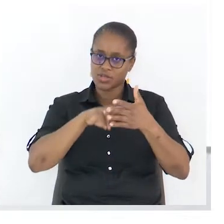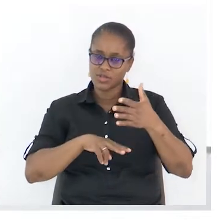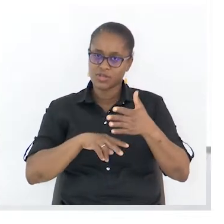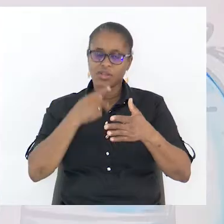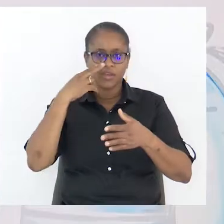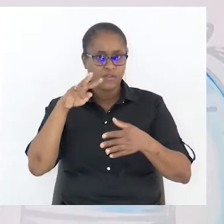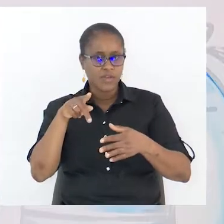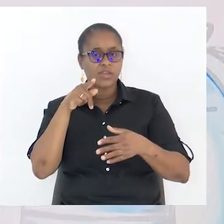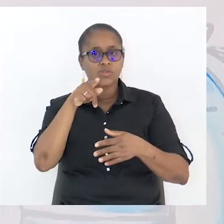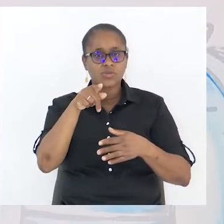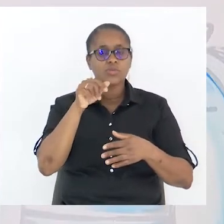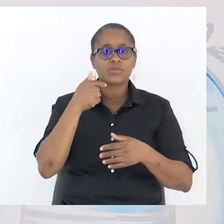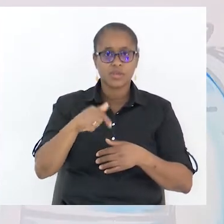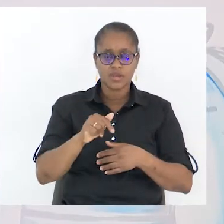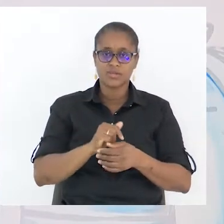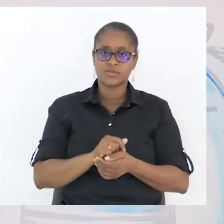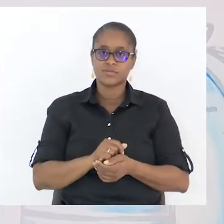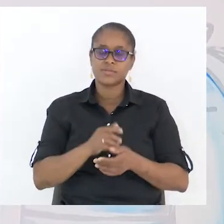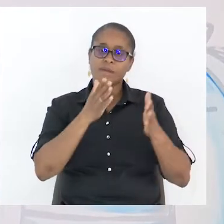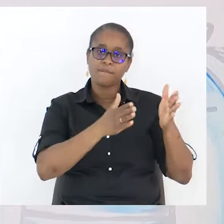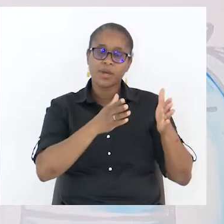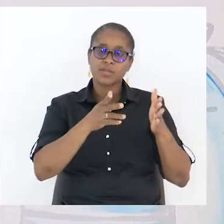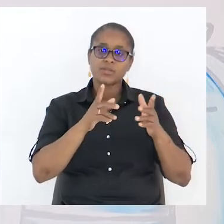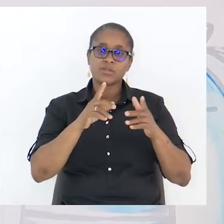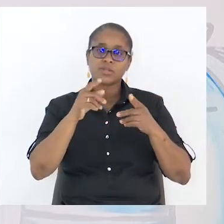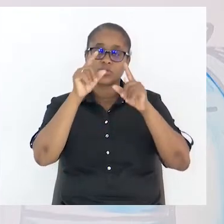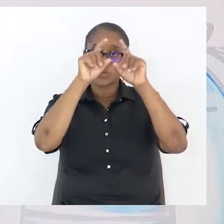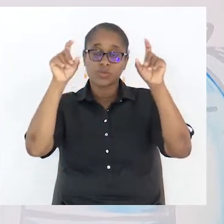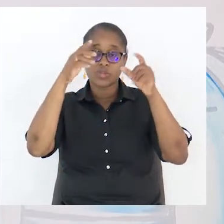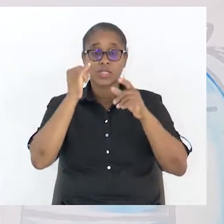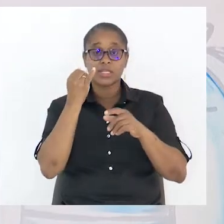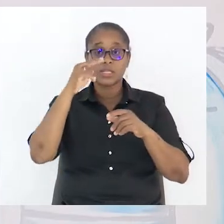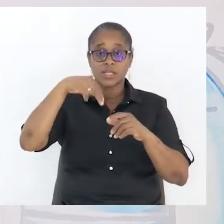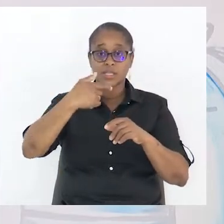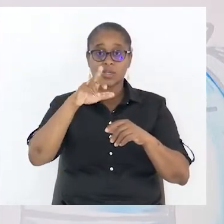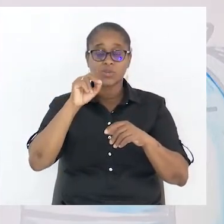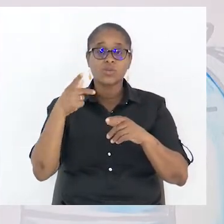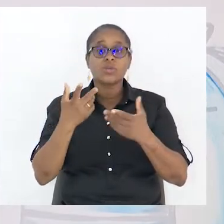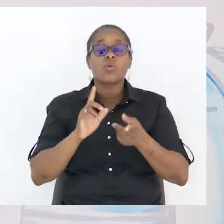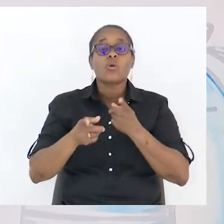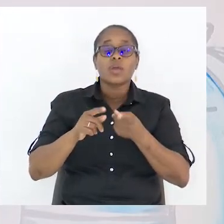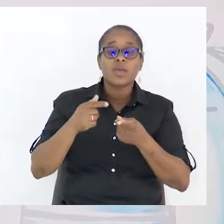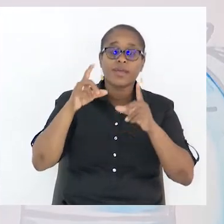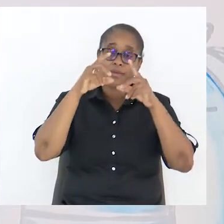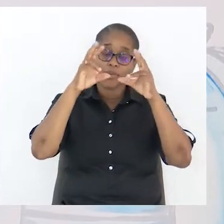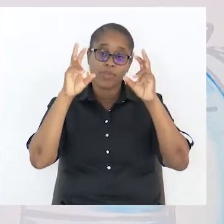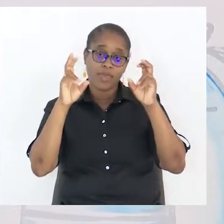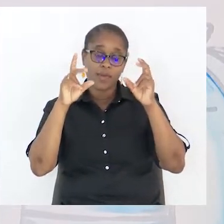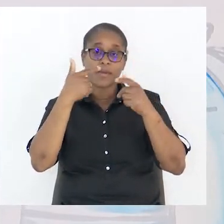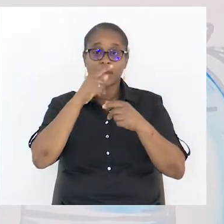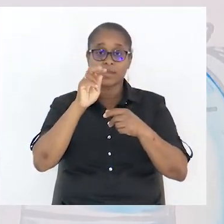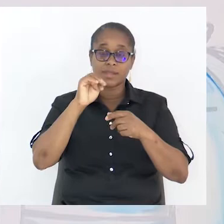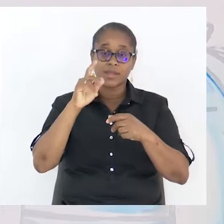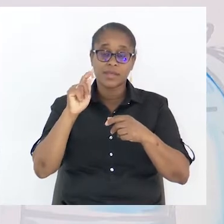tu tens o quê? O tema. Tu tens a tese, que é a ideia. E depois tens a justificativa. O foco do